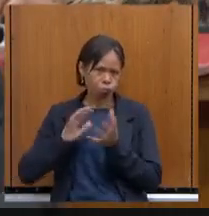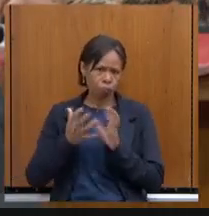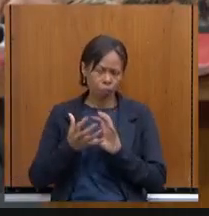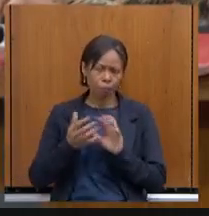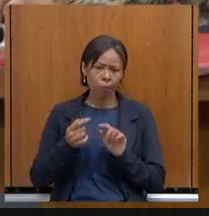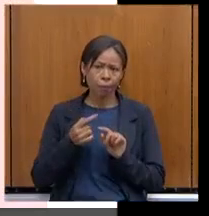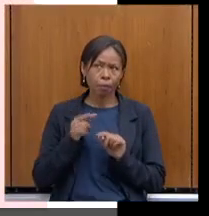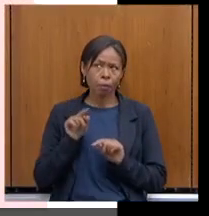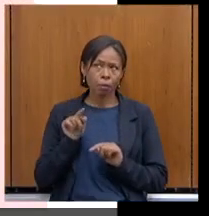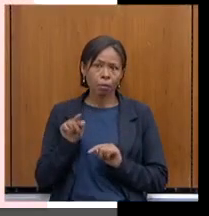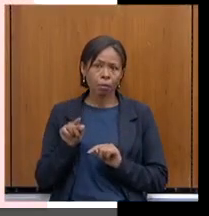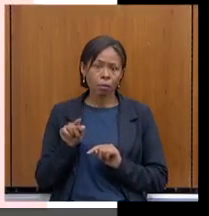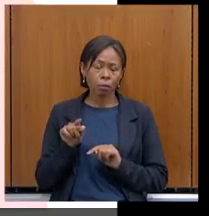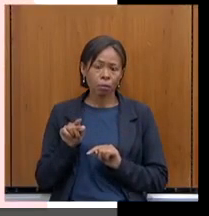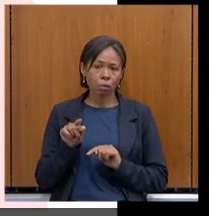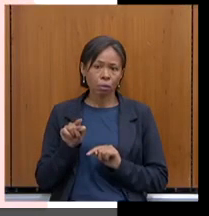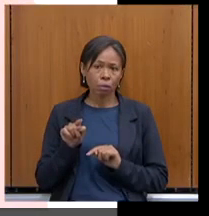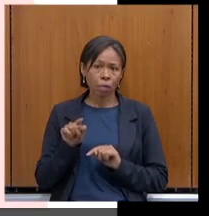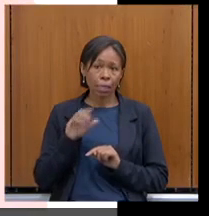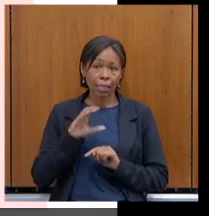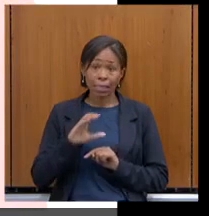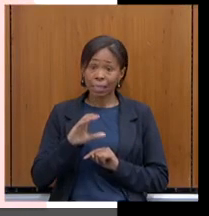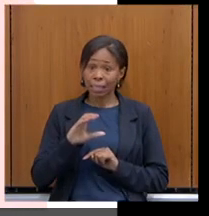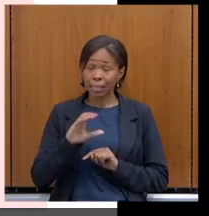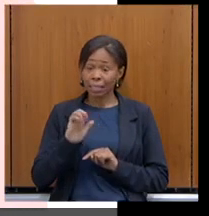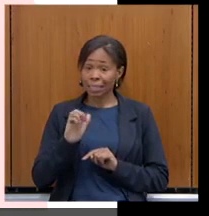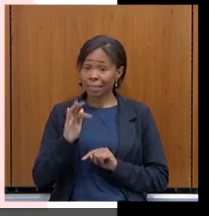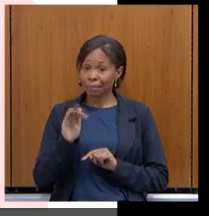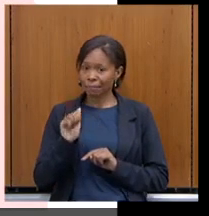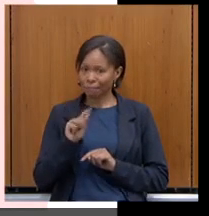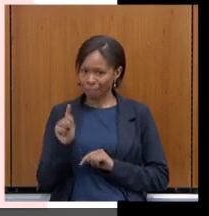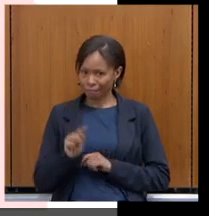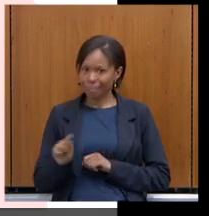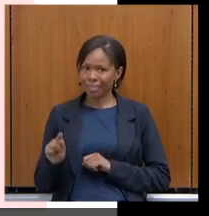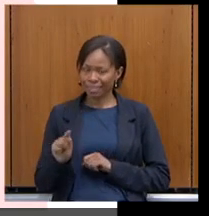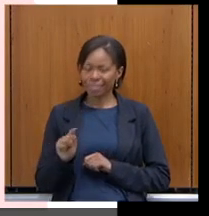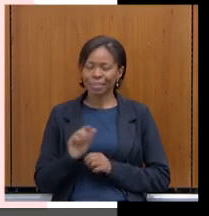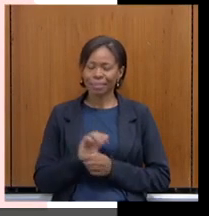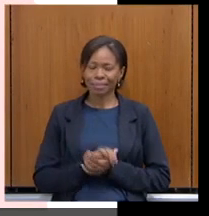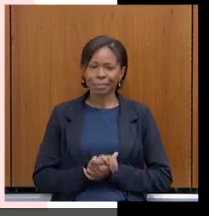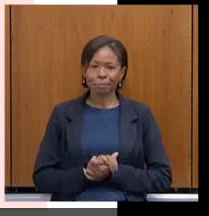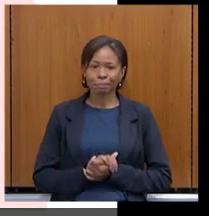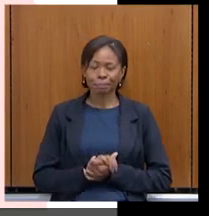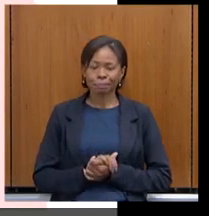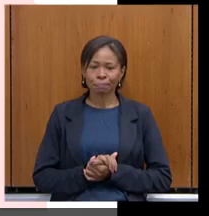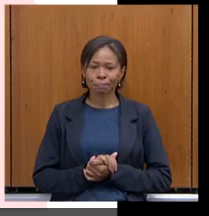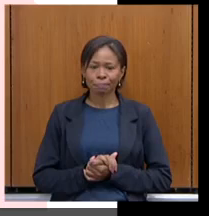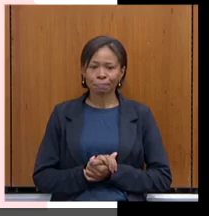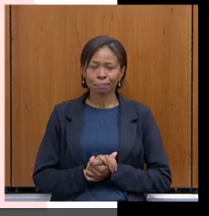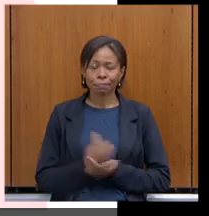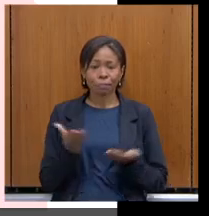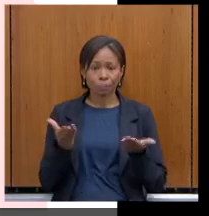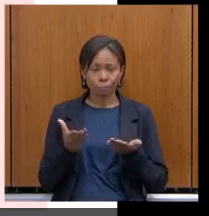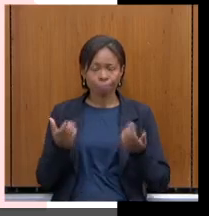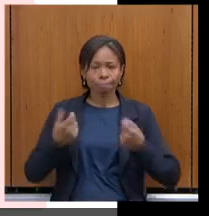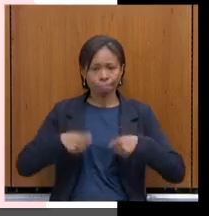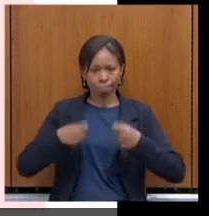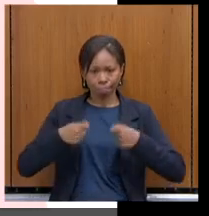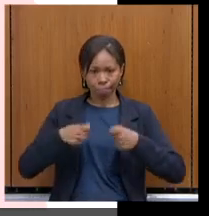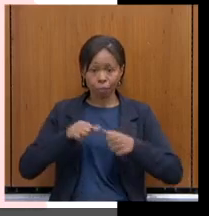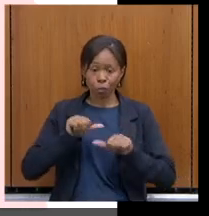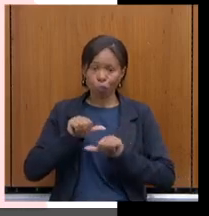CONCEFAES, aliás, desculpa, falei CONFAES, é o CONCEFAES. A gente entende que hoje que é necessário mudar a